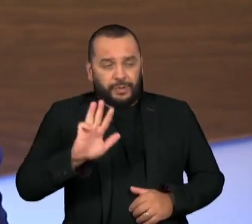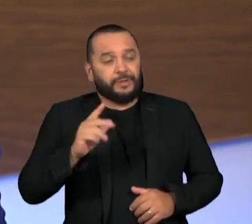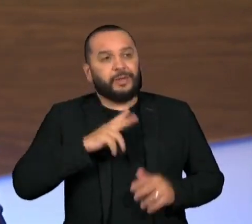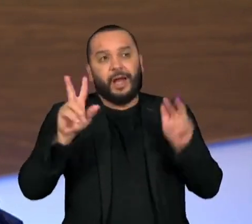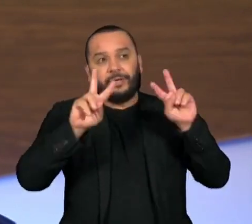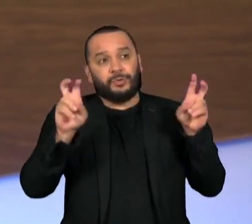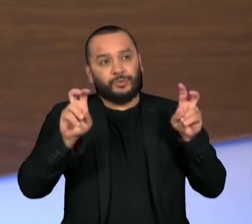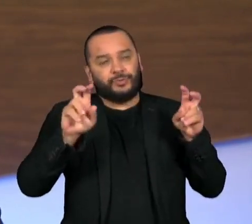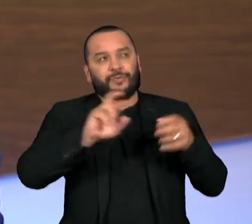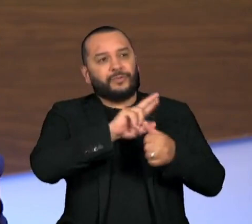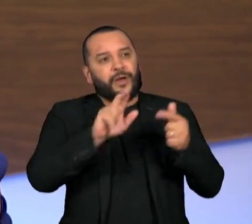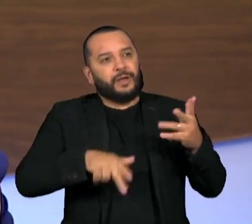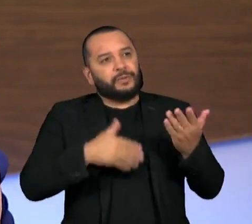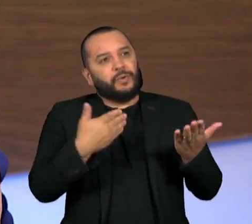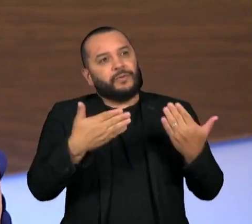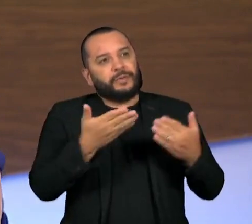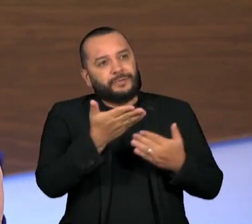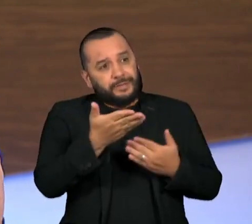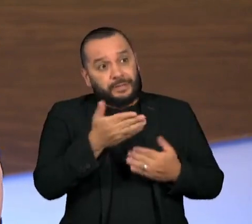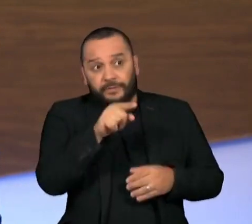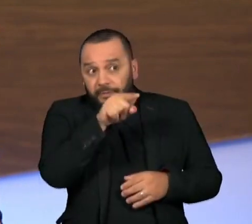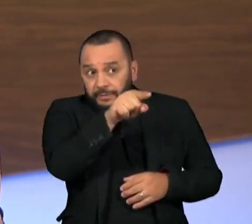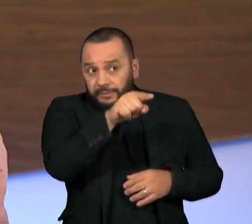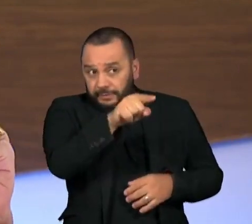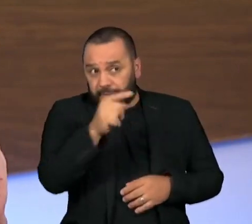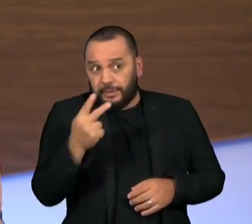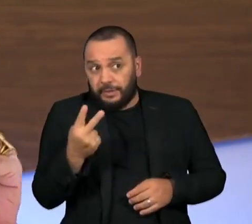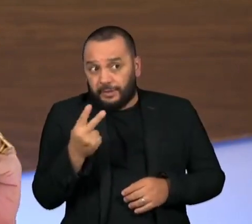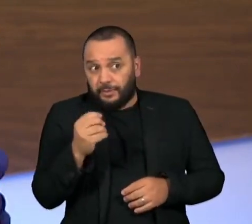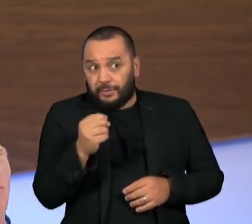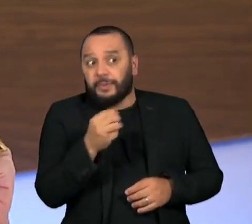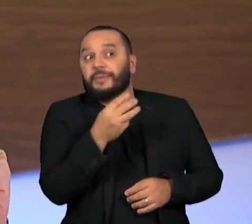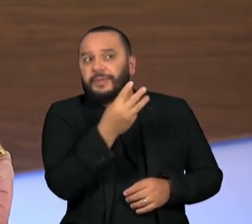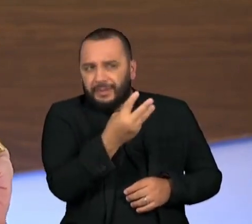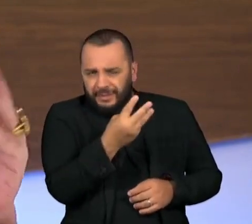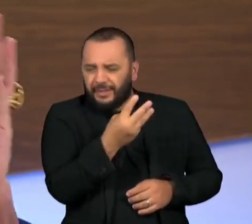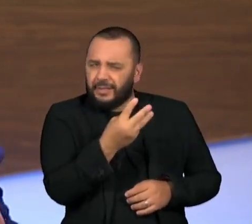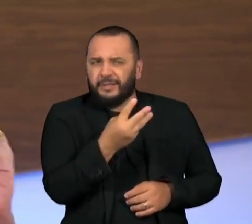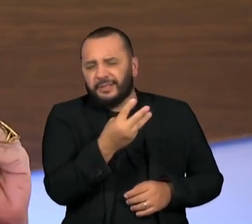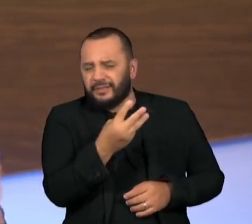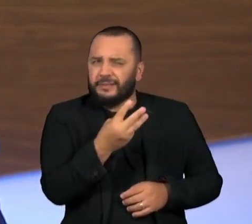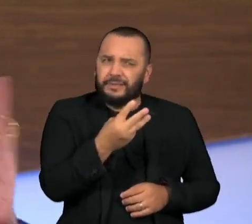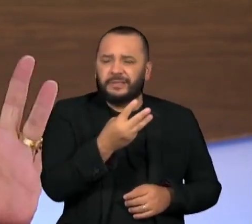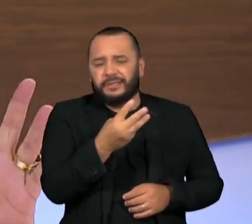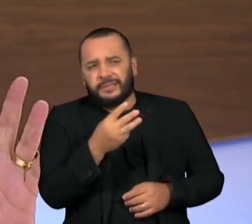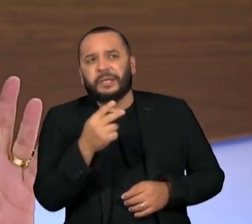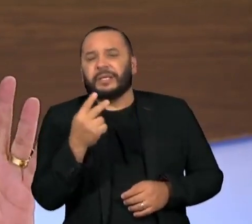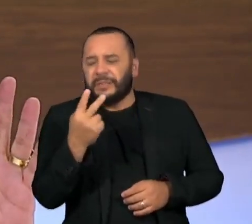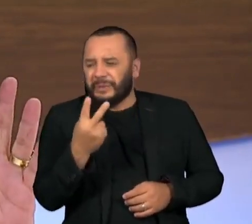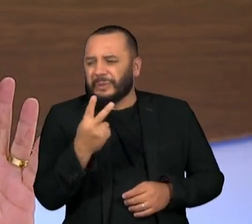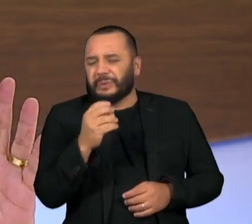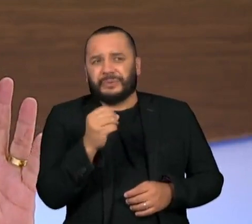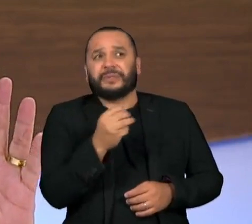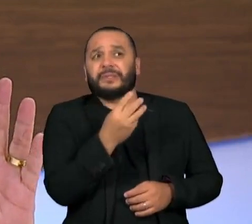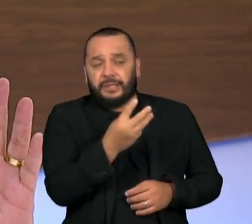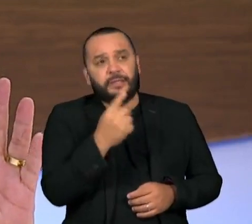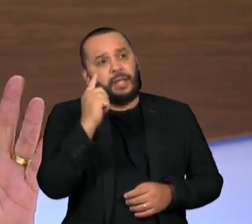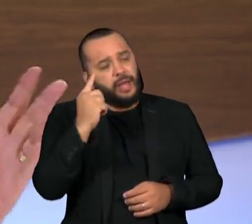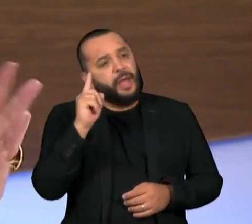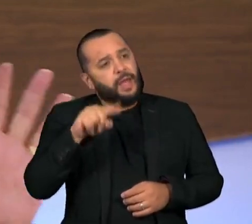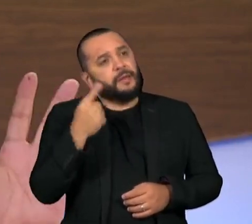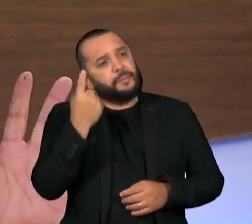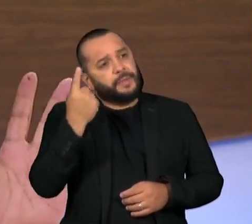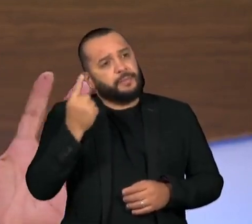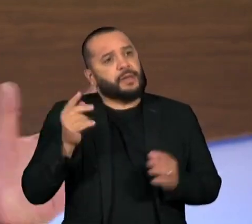Você, lá em 2003, não sei se seu argumento foi ainda em 2003, mas foi no primeiro mandato do